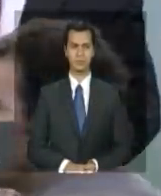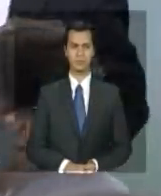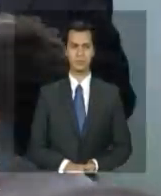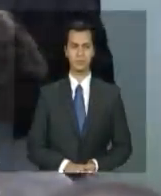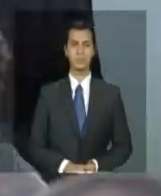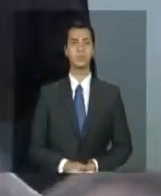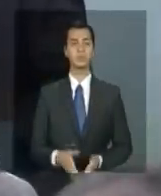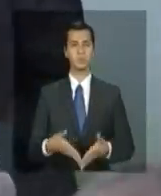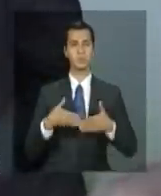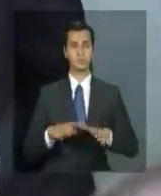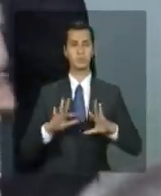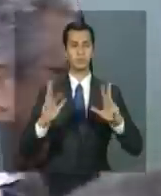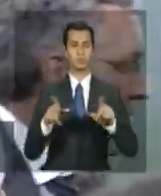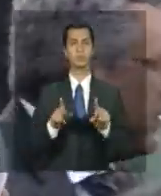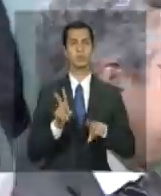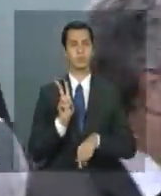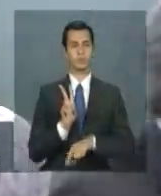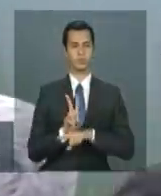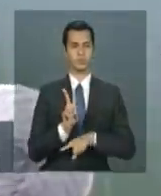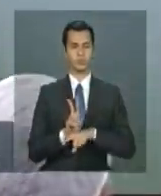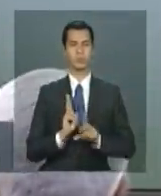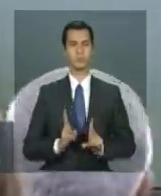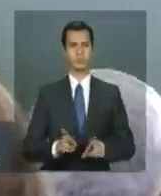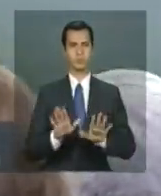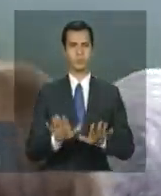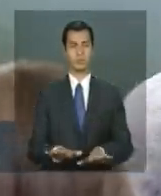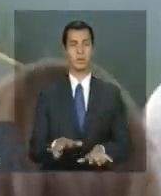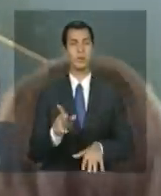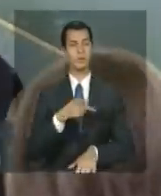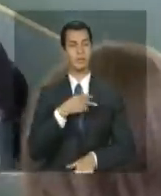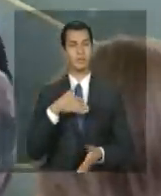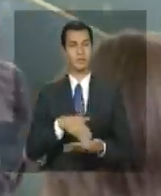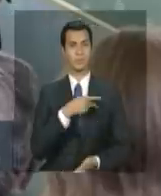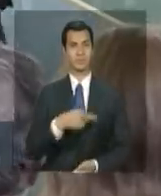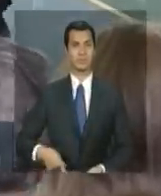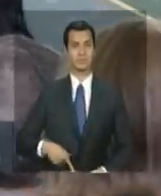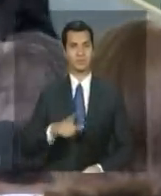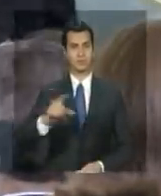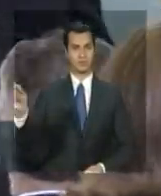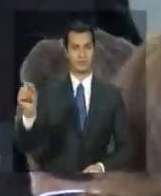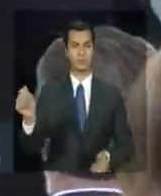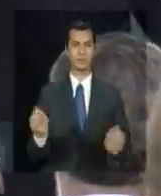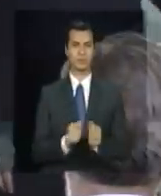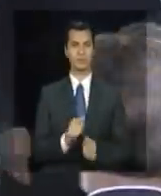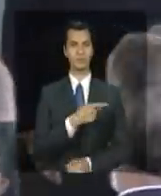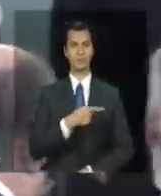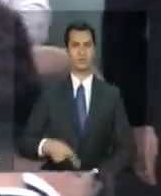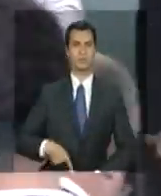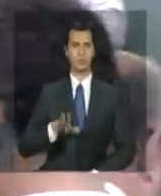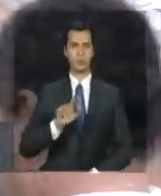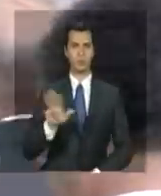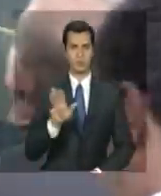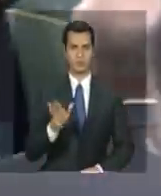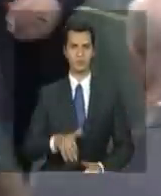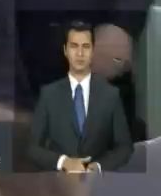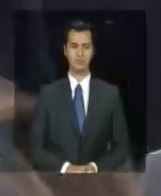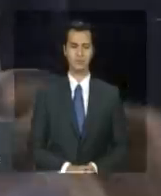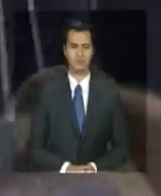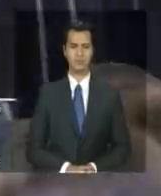todos que permaneçam em seus lugares até a saída da senhora presidenta da república e do senhor presidente Lula